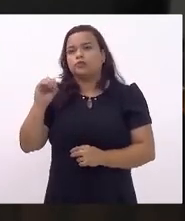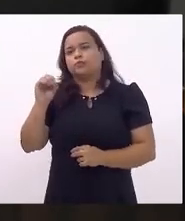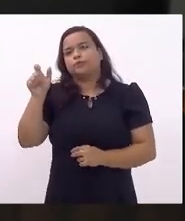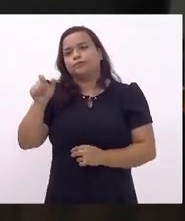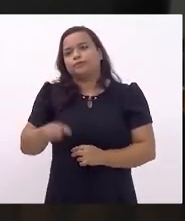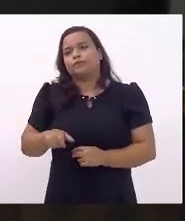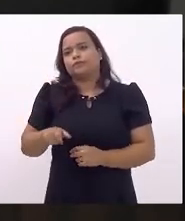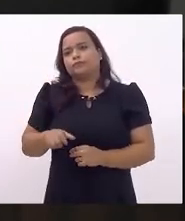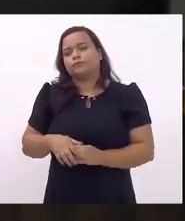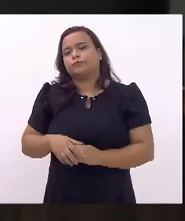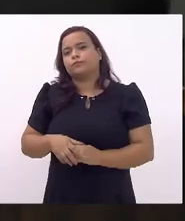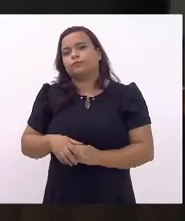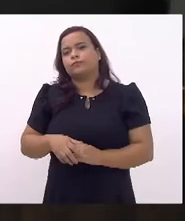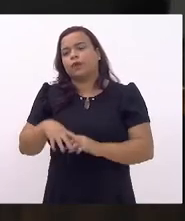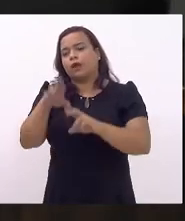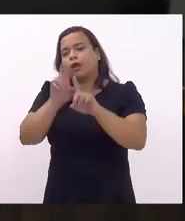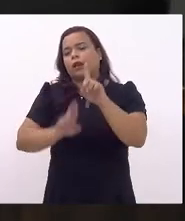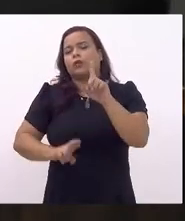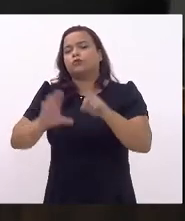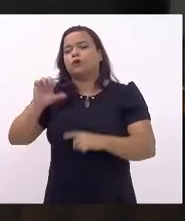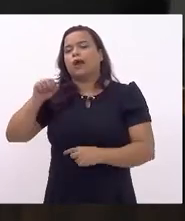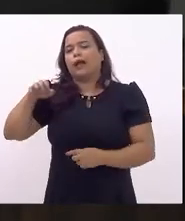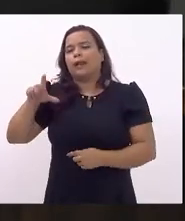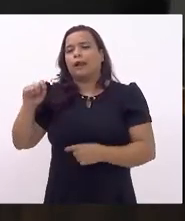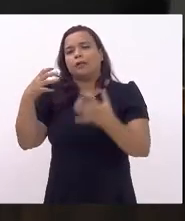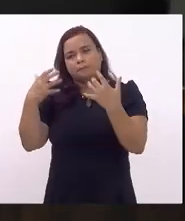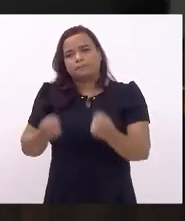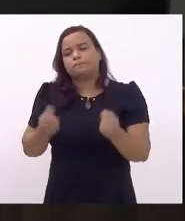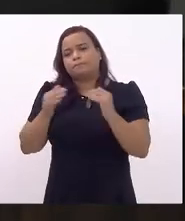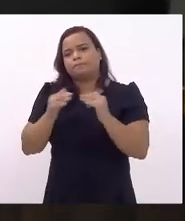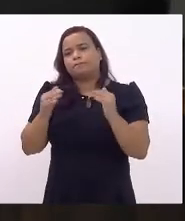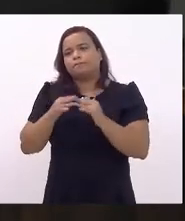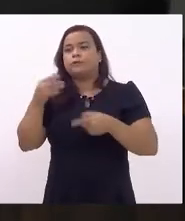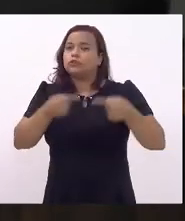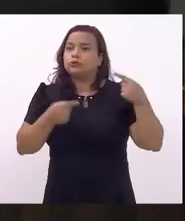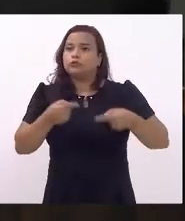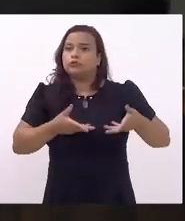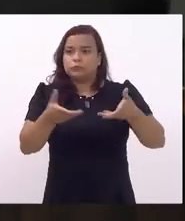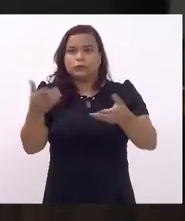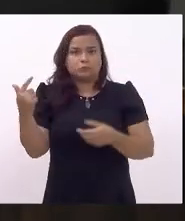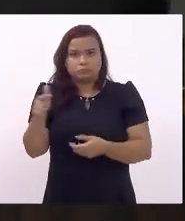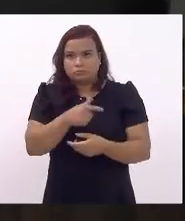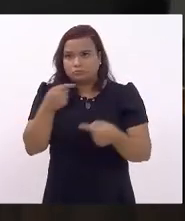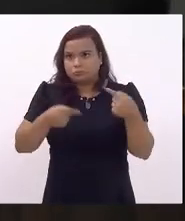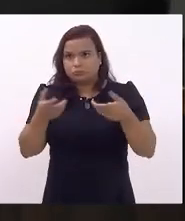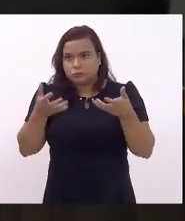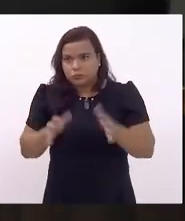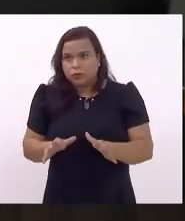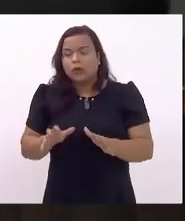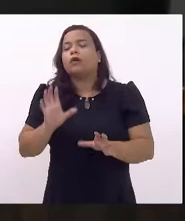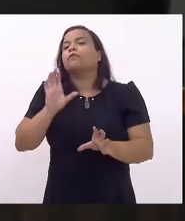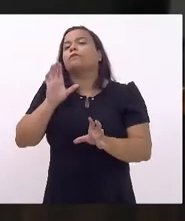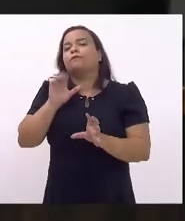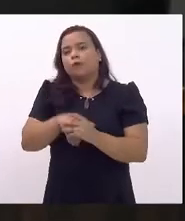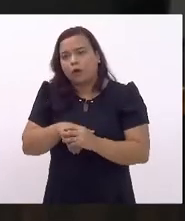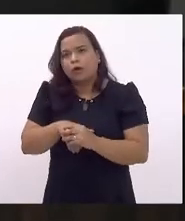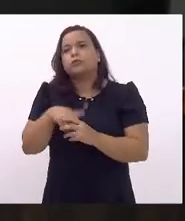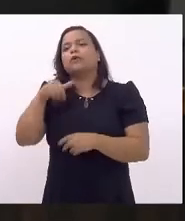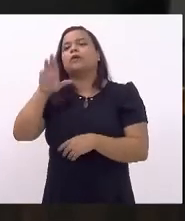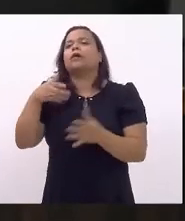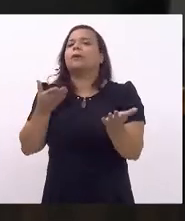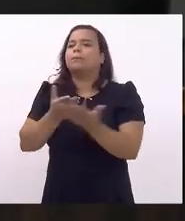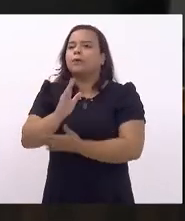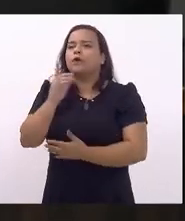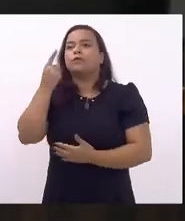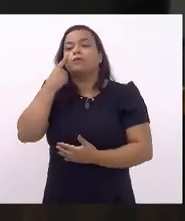favorável ao relator deputado Márcio Canella. Em discussão, não havendo o que querer discutir, encerrada a discussão. Em votação, os senhores que aprovam, permaneçam como estão.